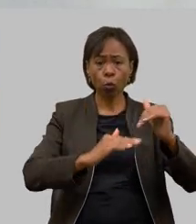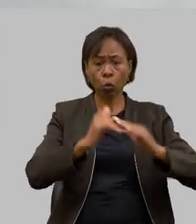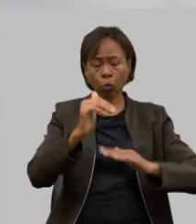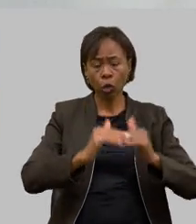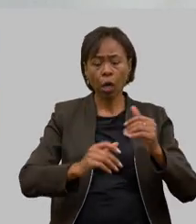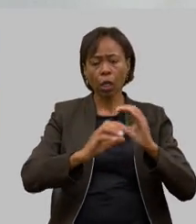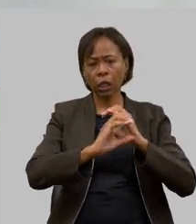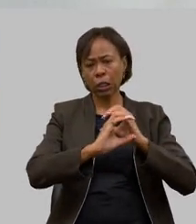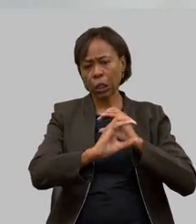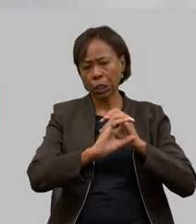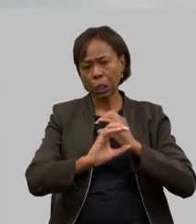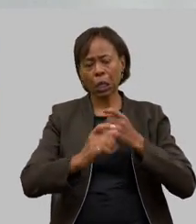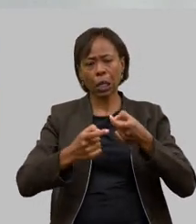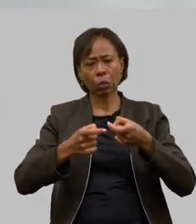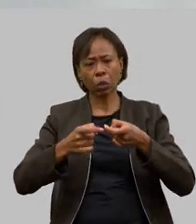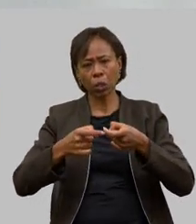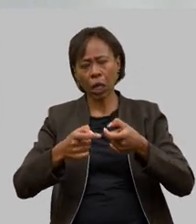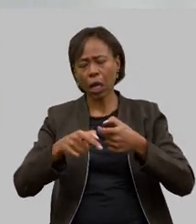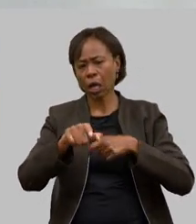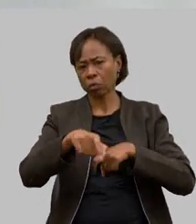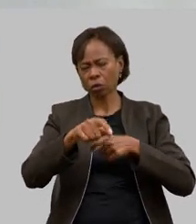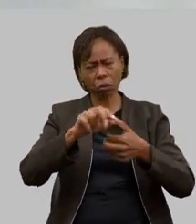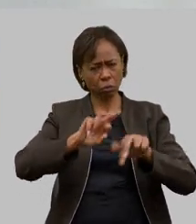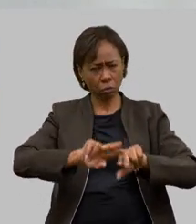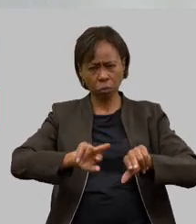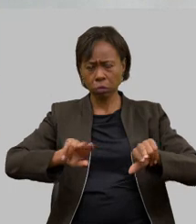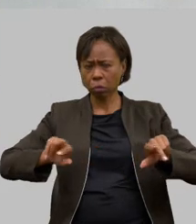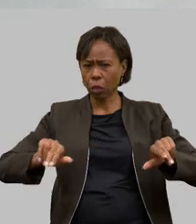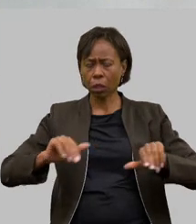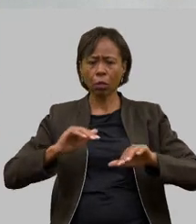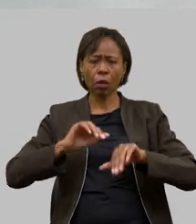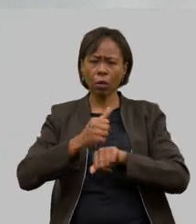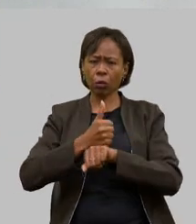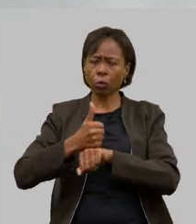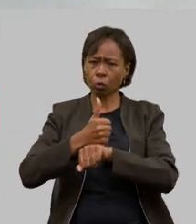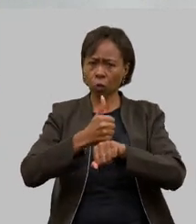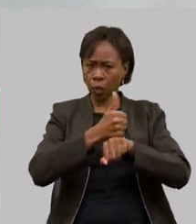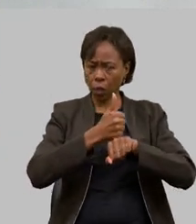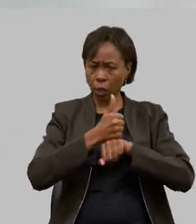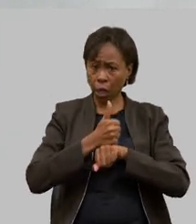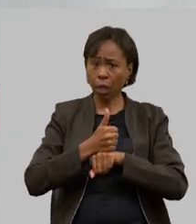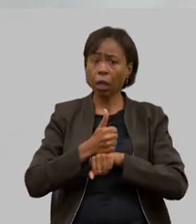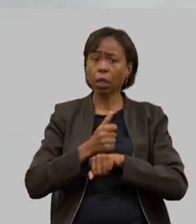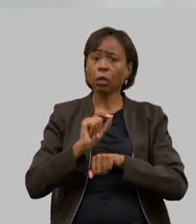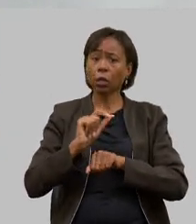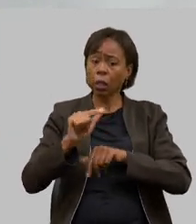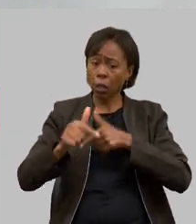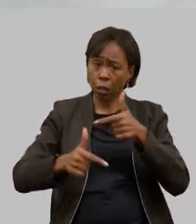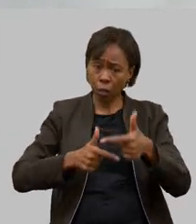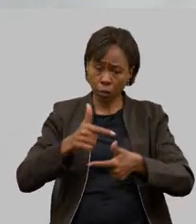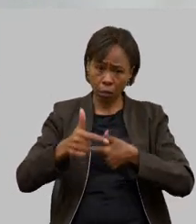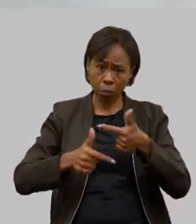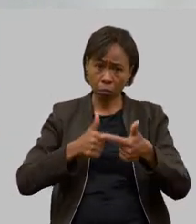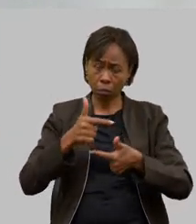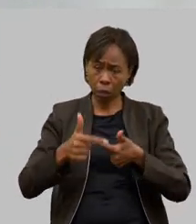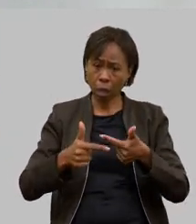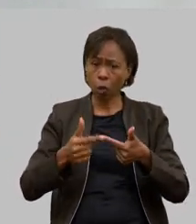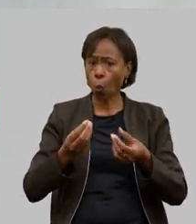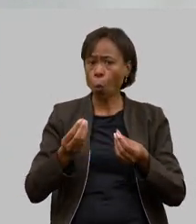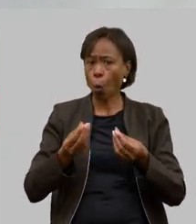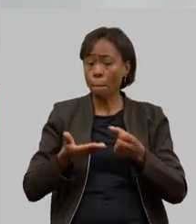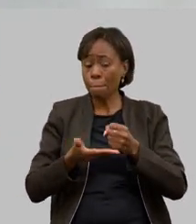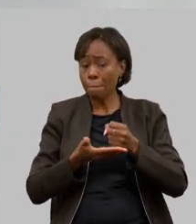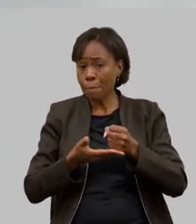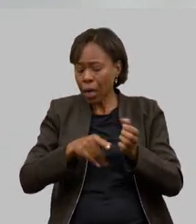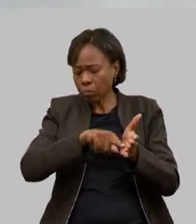zootecnistas técnicos agrícolas e uma gama de profissionais que atuam em cima de evidências científicas